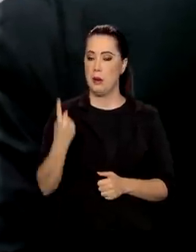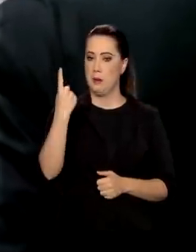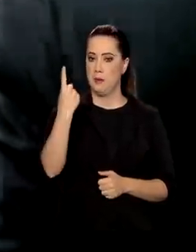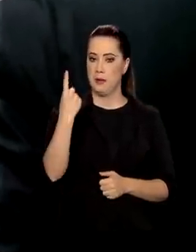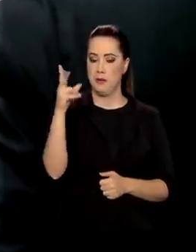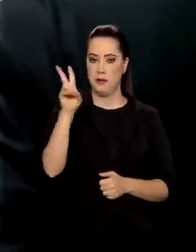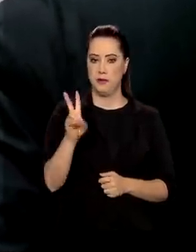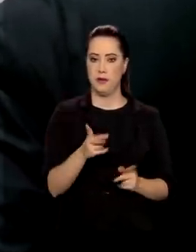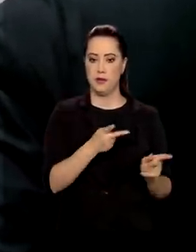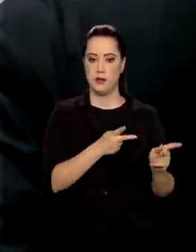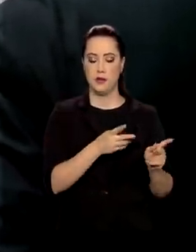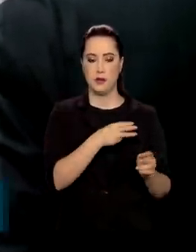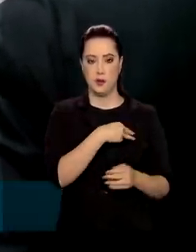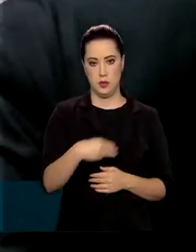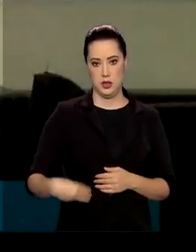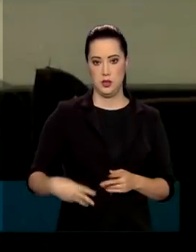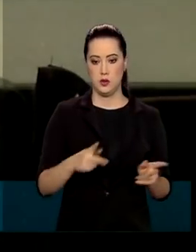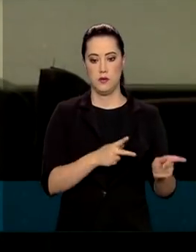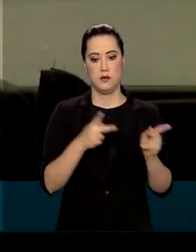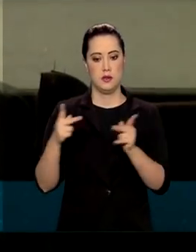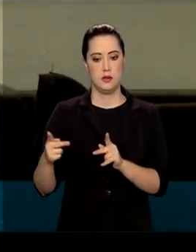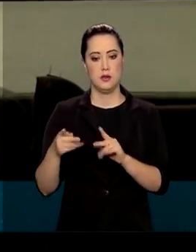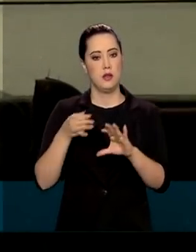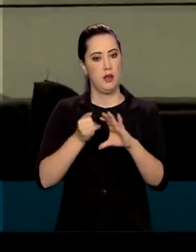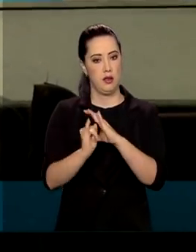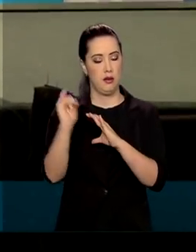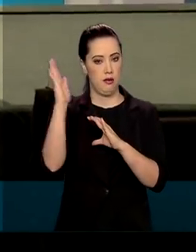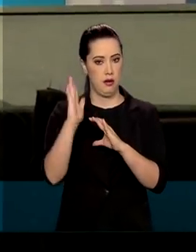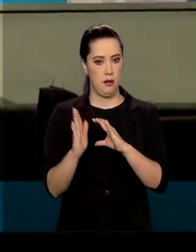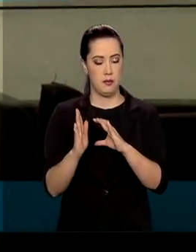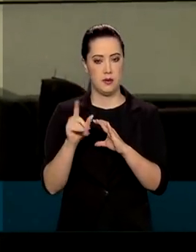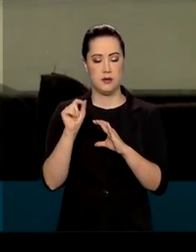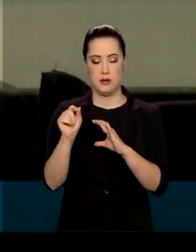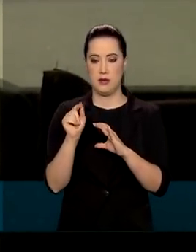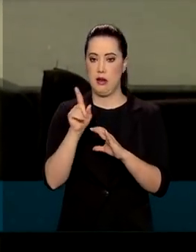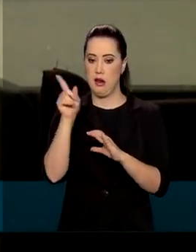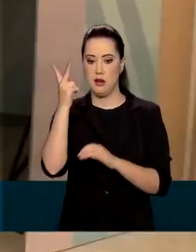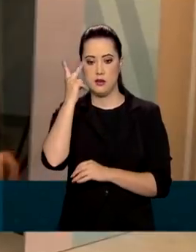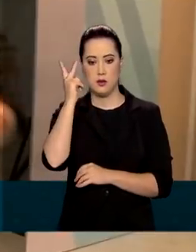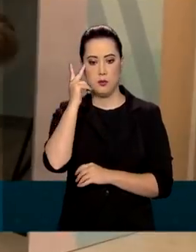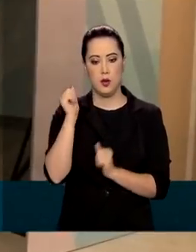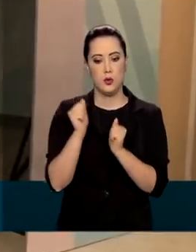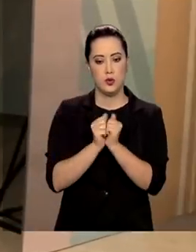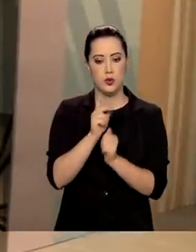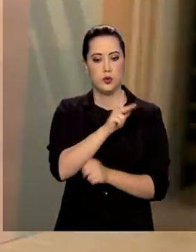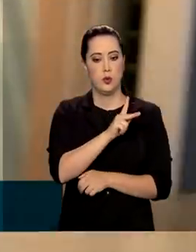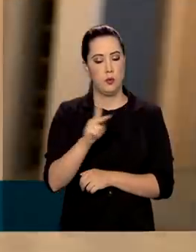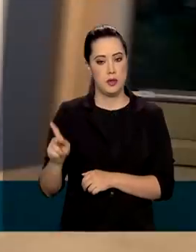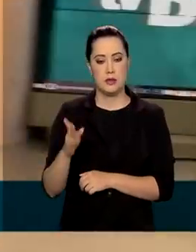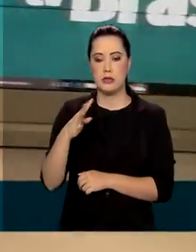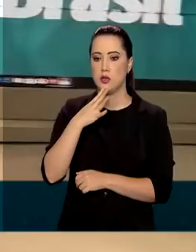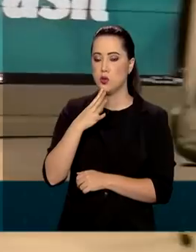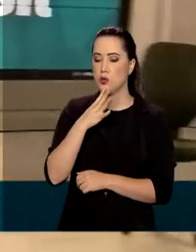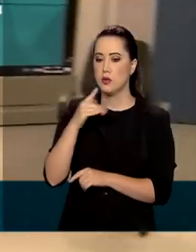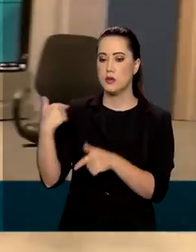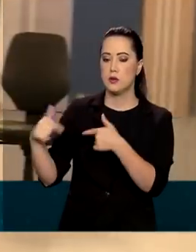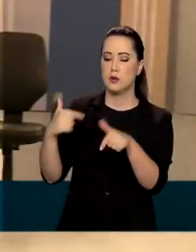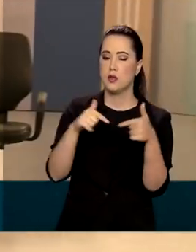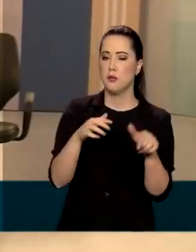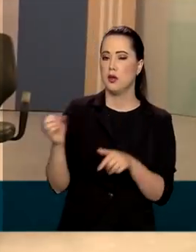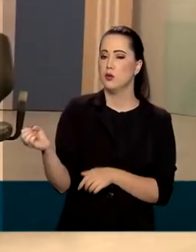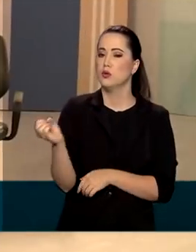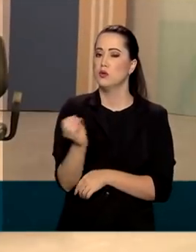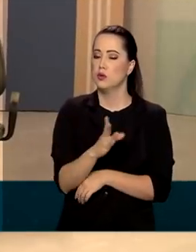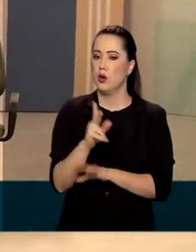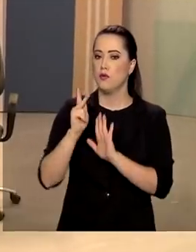visita do ministro à EBC São Paulo. Acompanhado do presidente da empresa, Glenn Valente, conheceu o estúdio onde serão produzidos novos